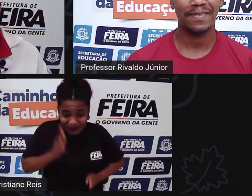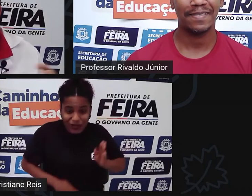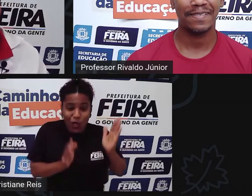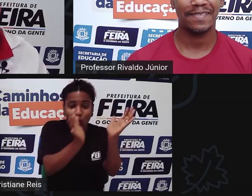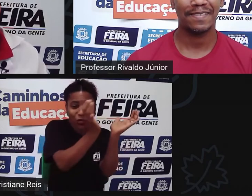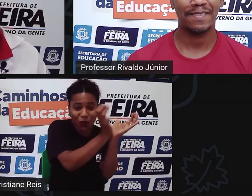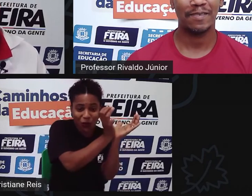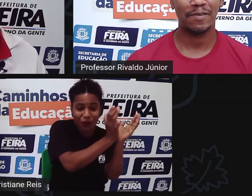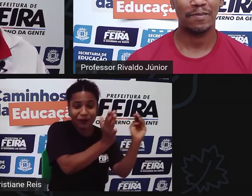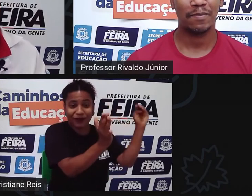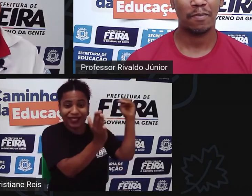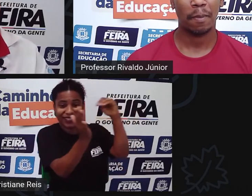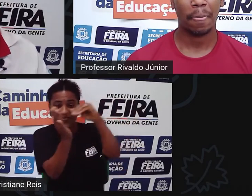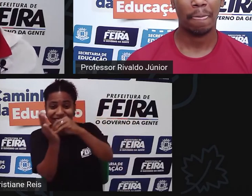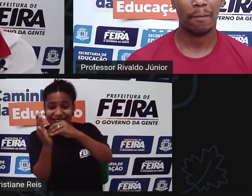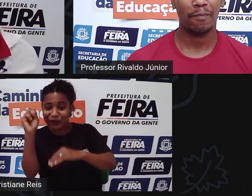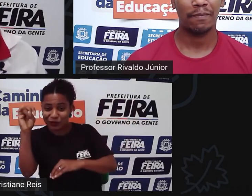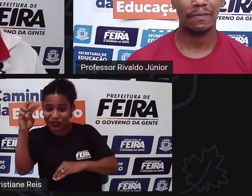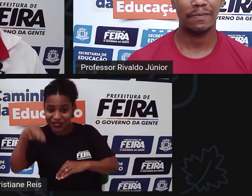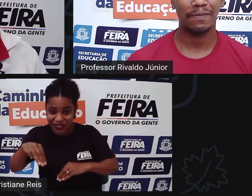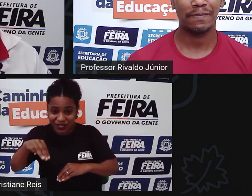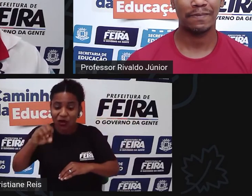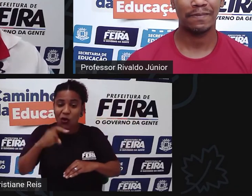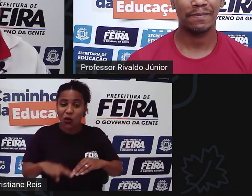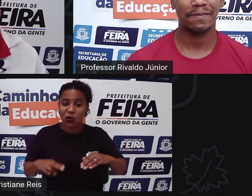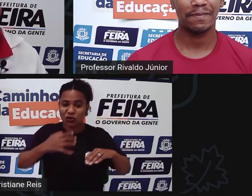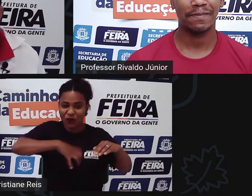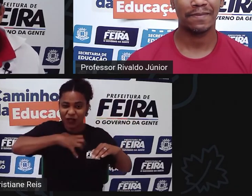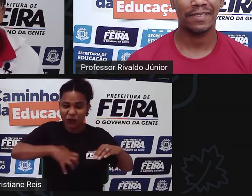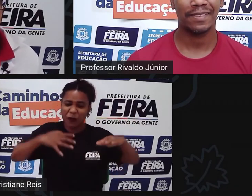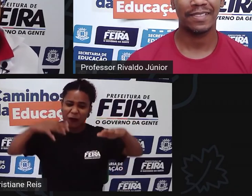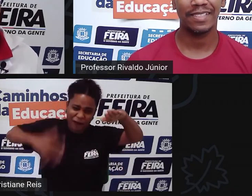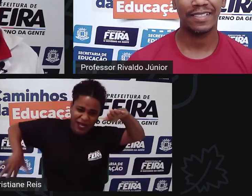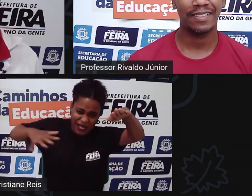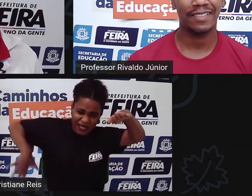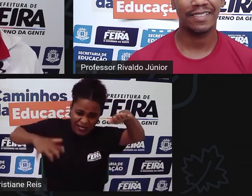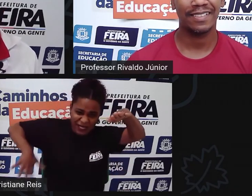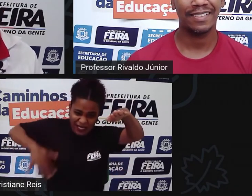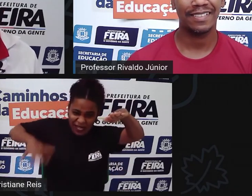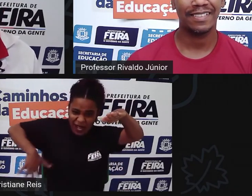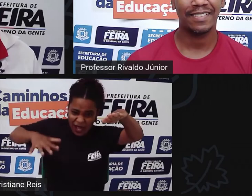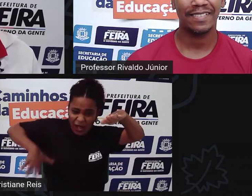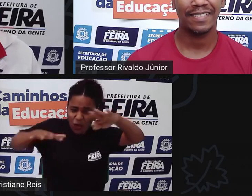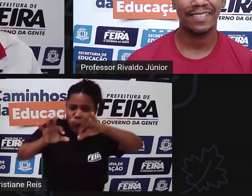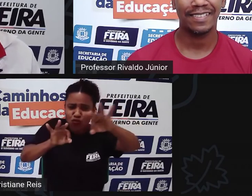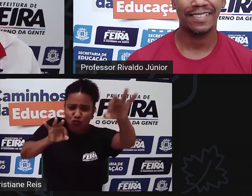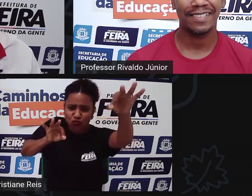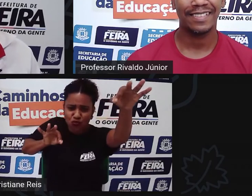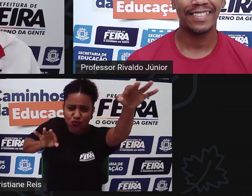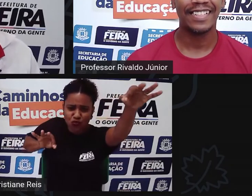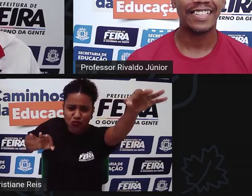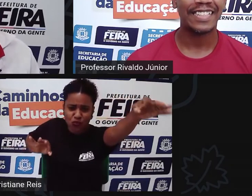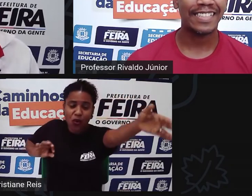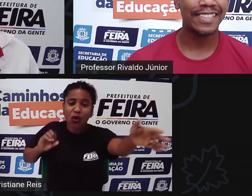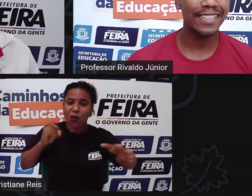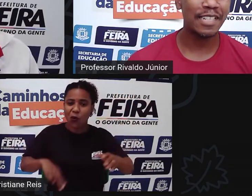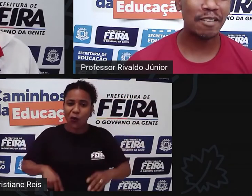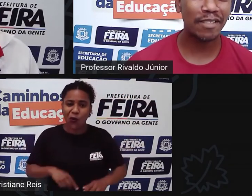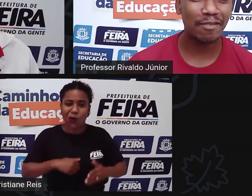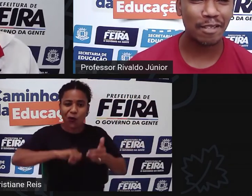pular no mar e nadar de salvador itaparica jogar 10 partidas de futebol seguidas a pessoa pode fazer isso professor